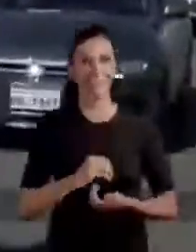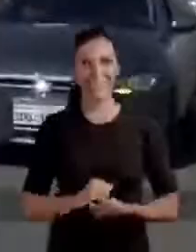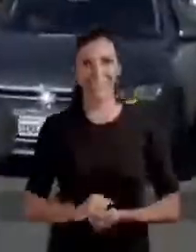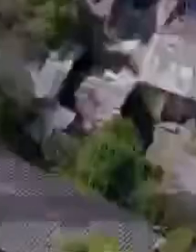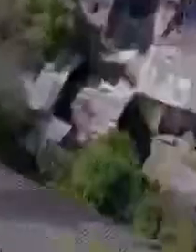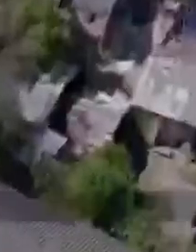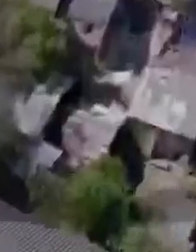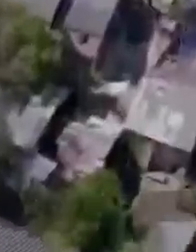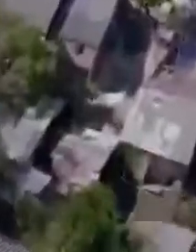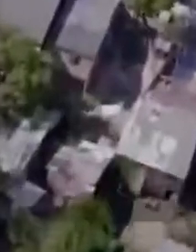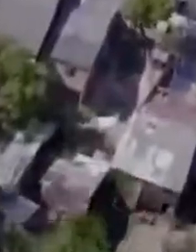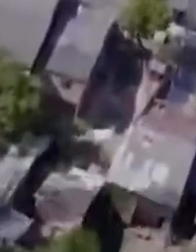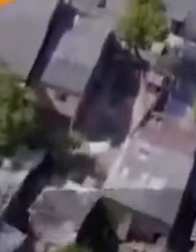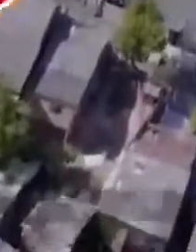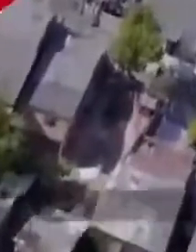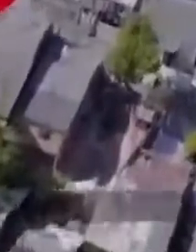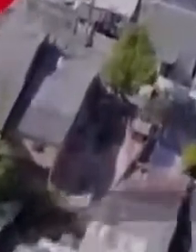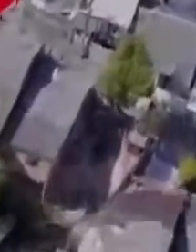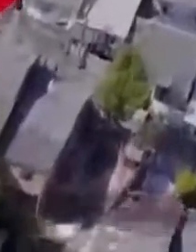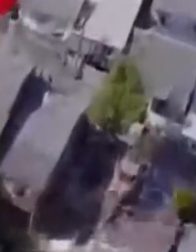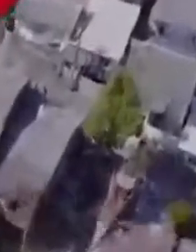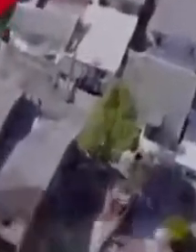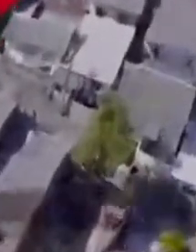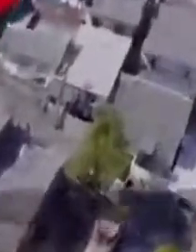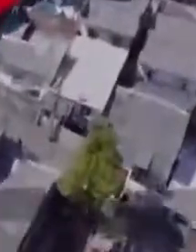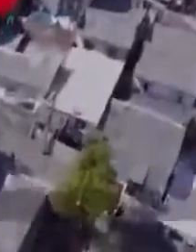agora é ela! Agora é ela!